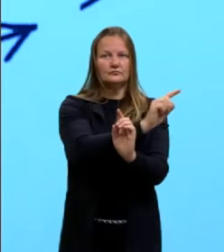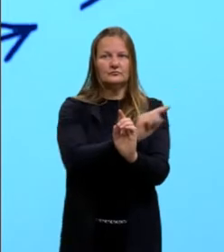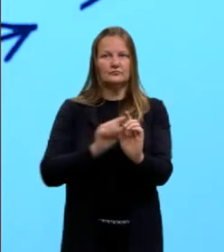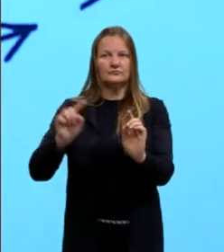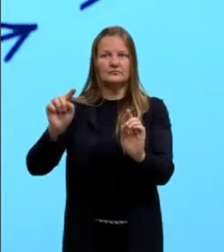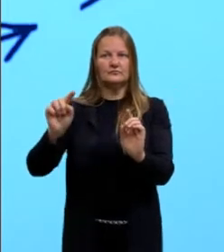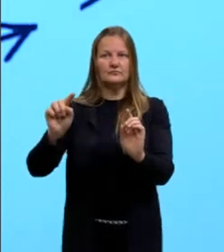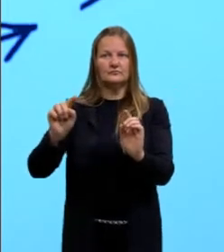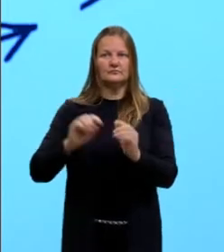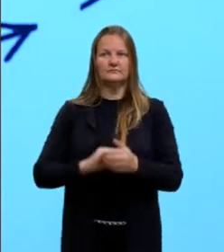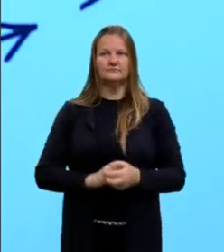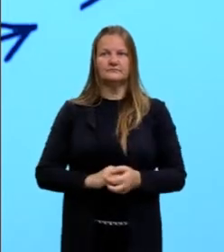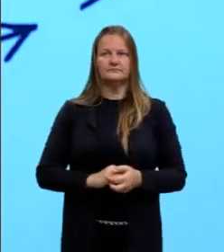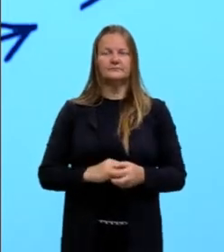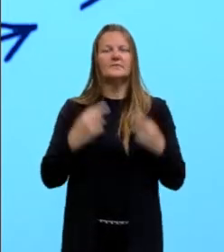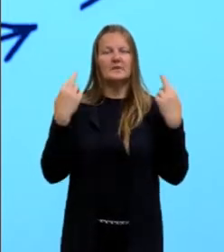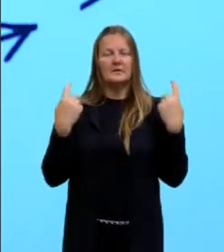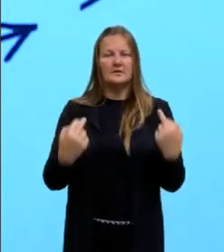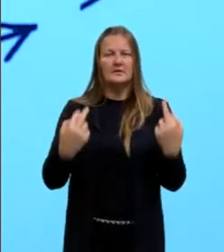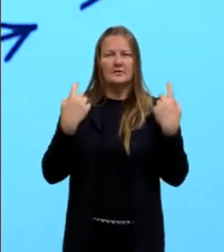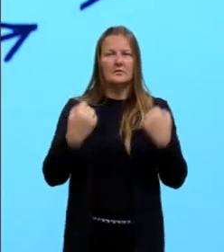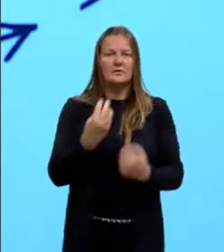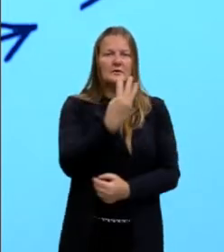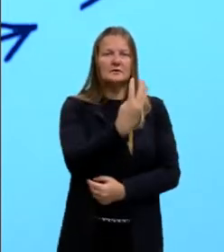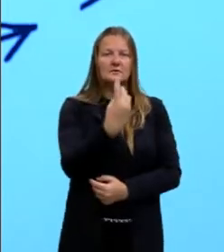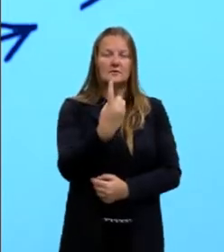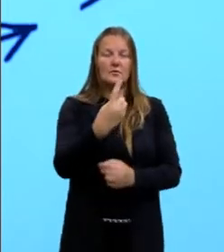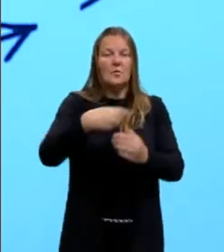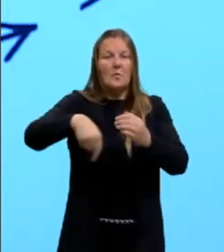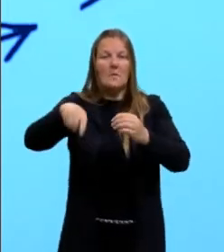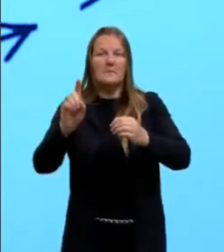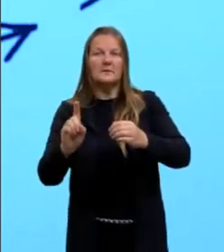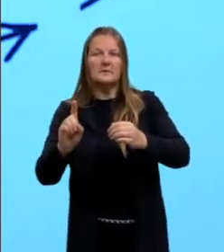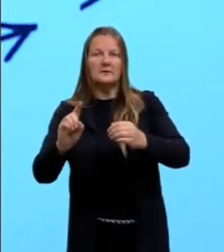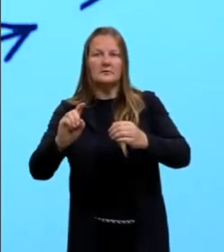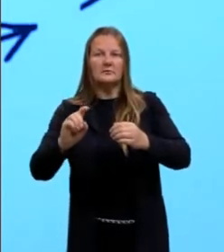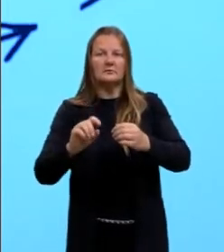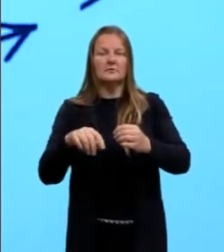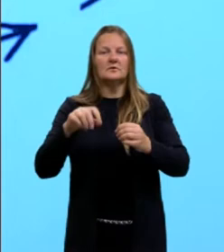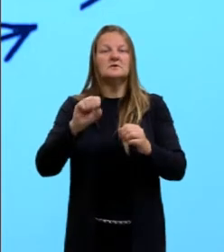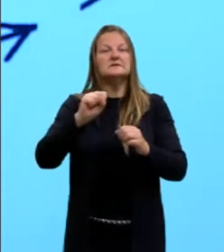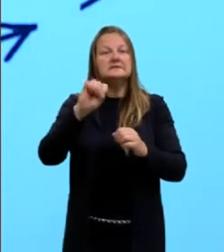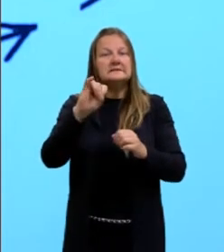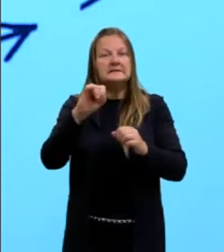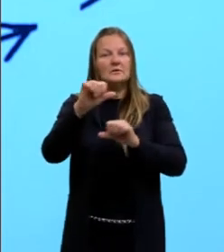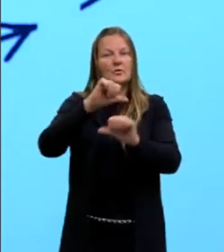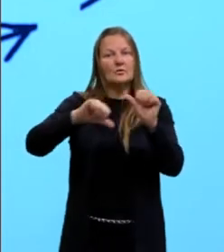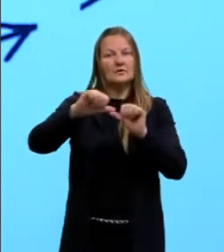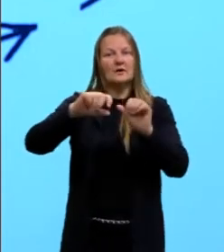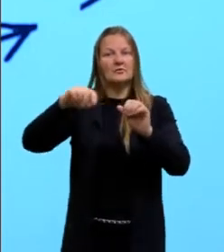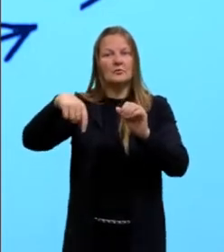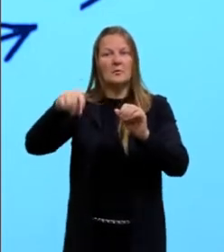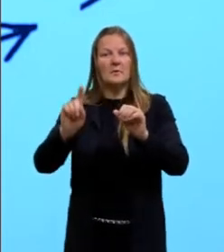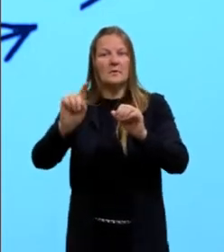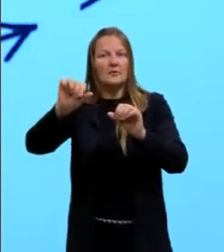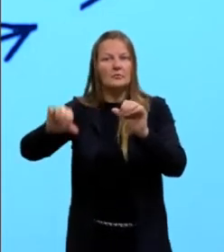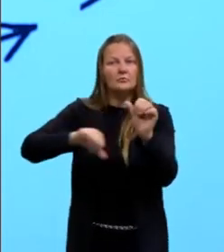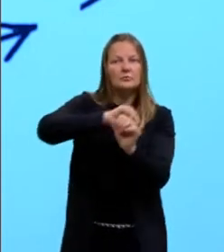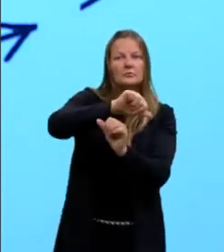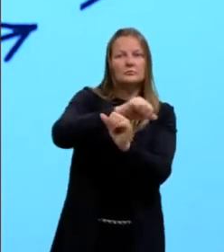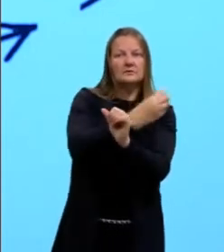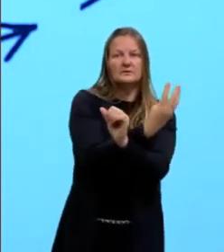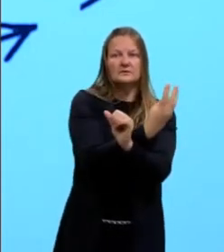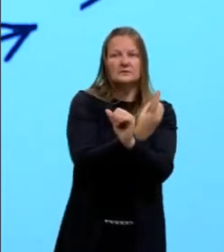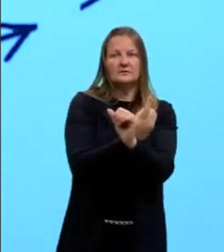oeste, vou, né, natural, de 31 para dia primeiro, certo, gurizada? Então, lembra disso aí, tá aí, então, a internacional de datas,